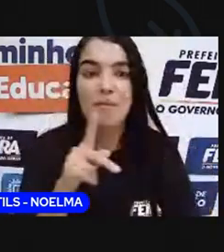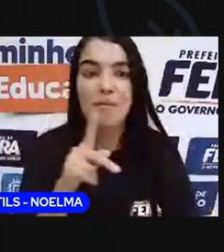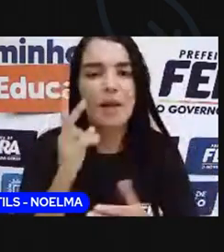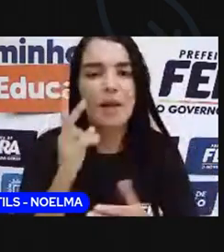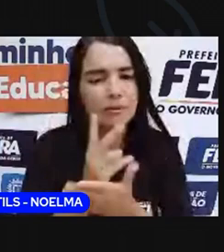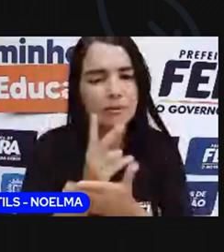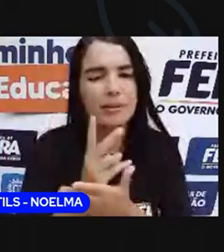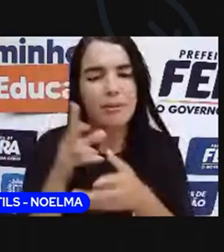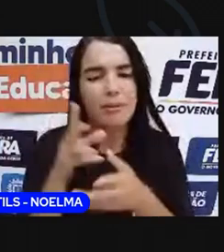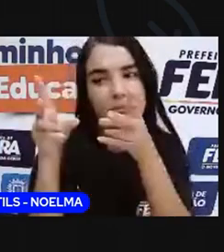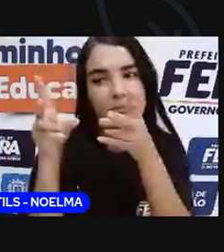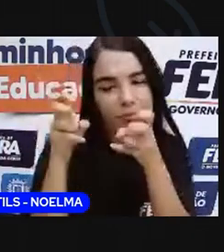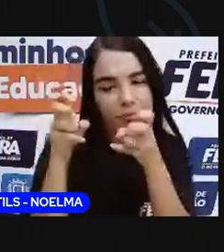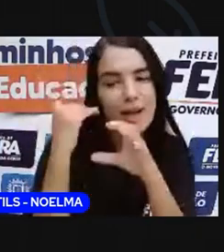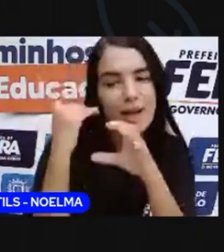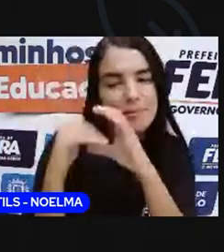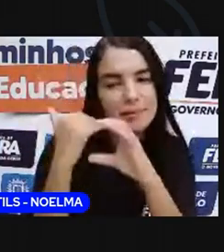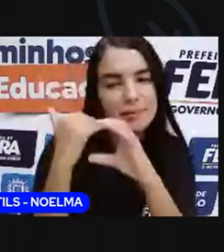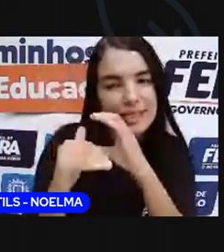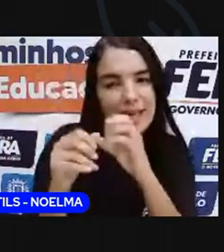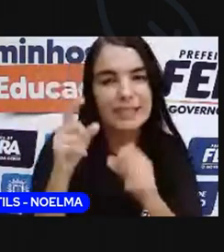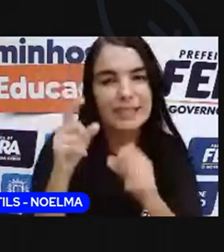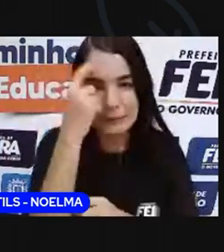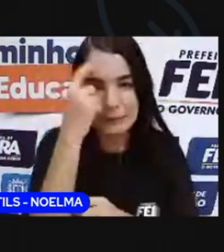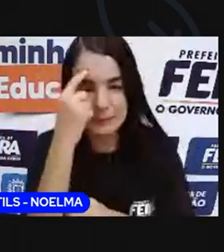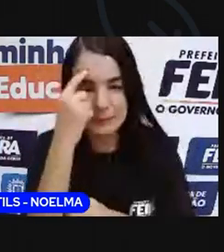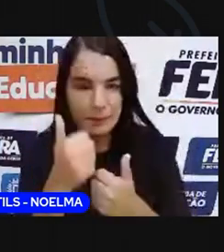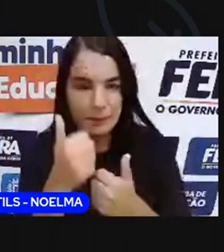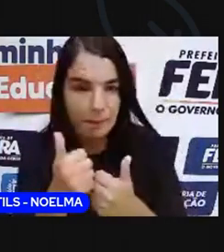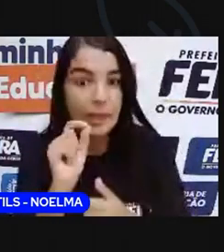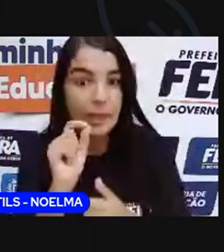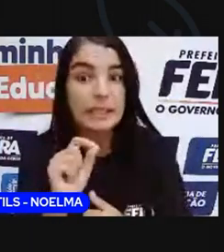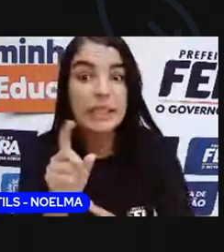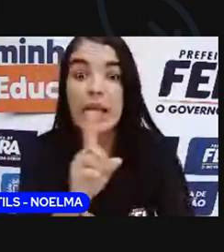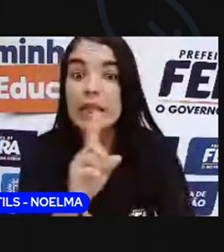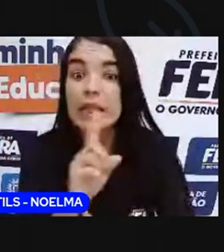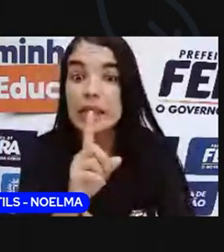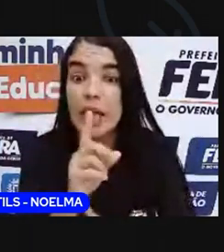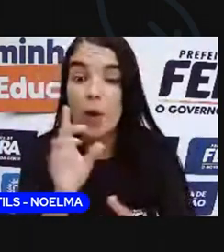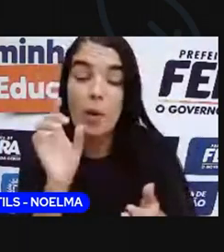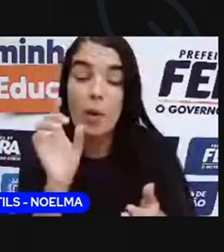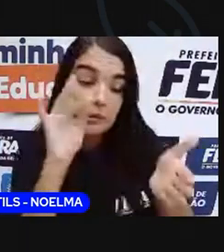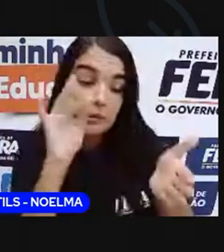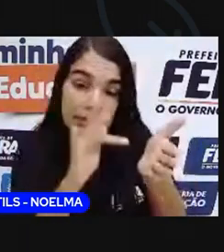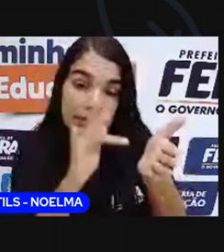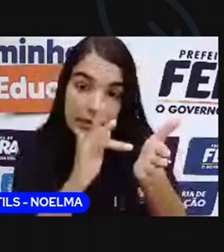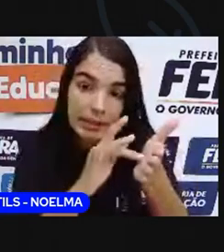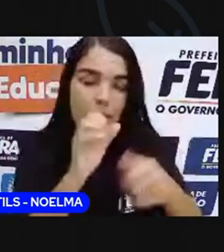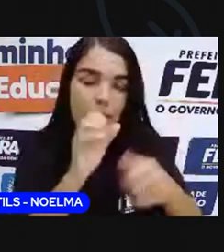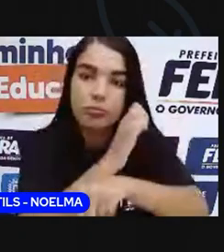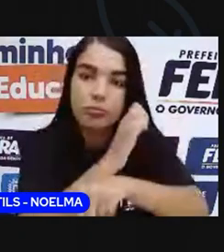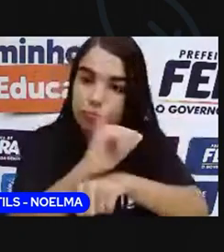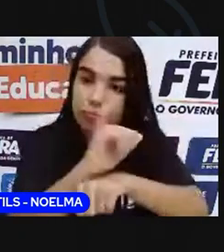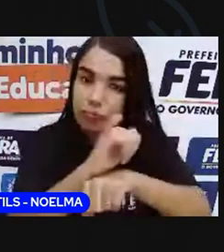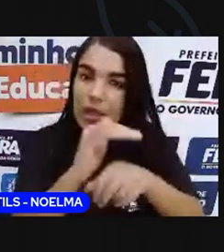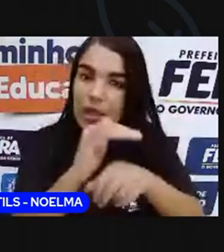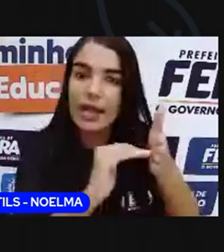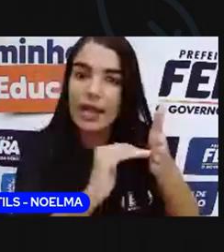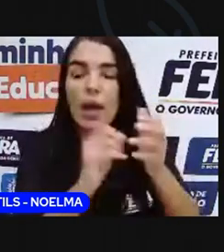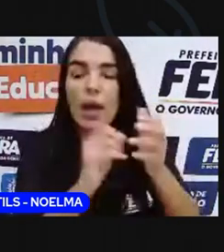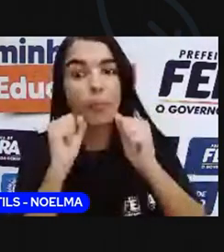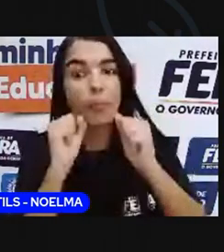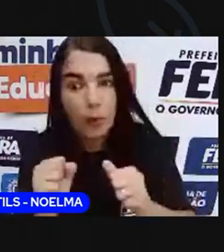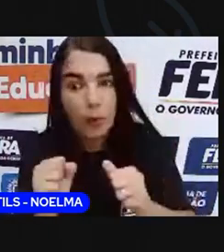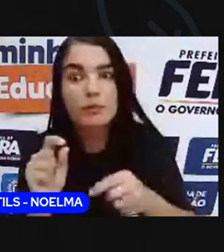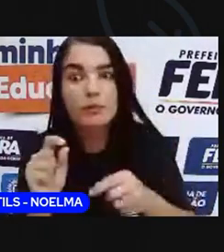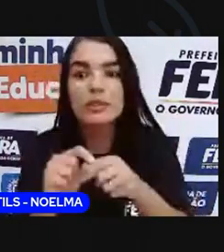uma olhadinha ali no que vocês estão pensando ali, tá? Quem não se inscreveu no canal ainda da P2, se inscreva,